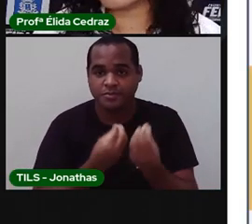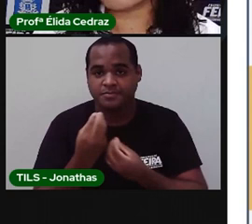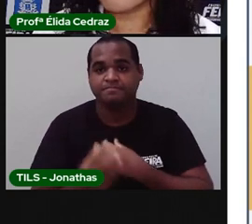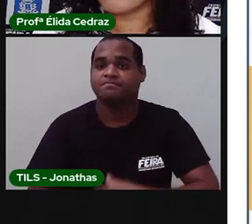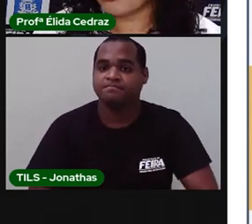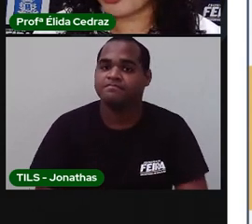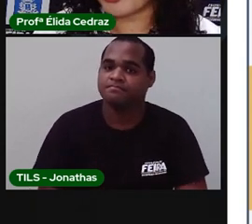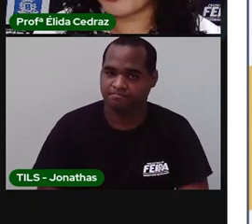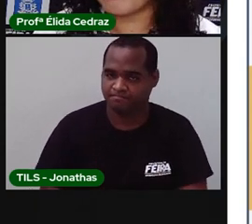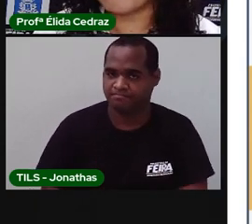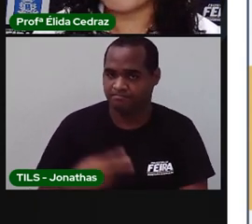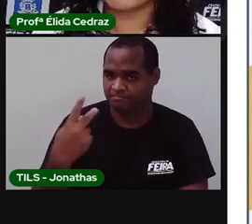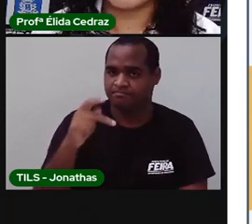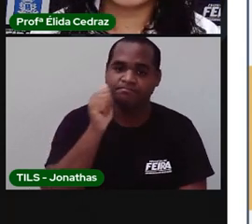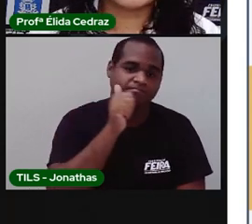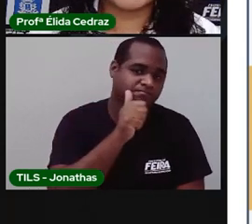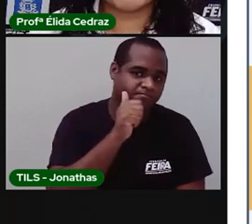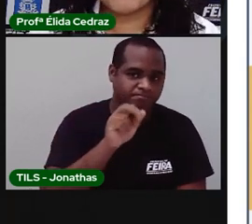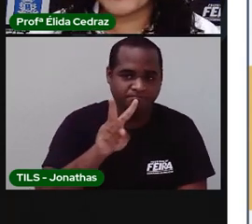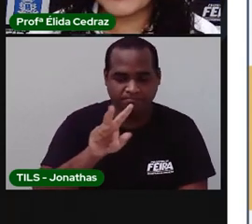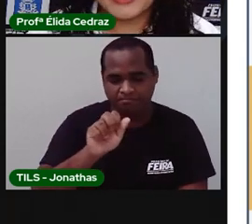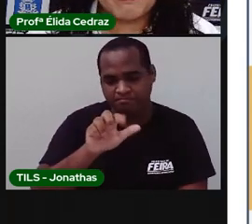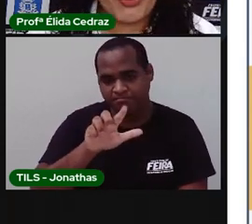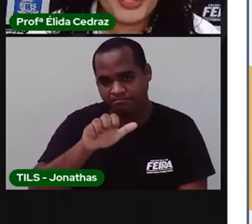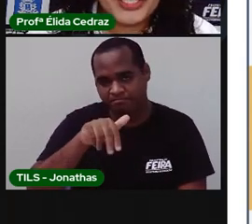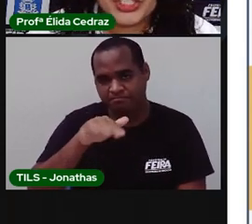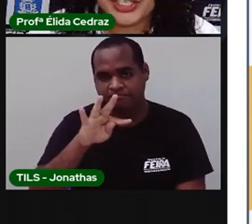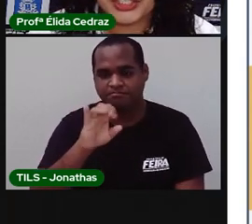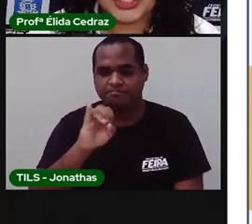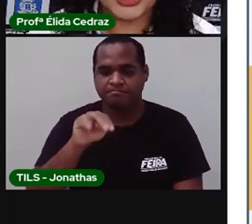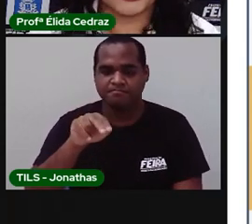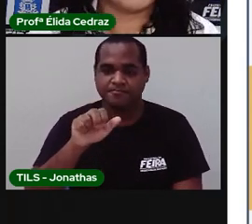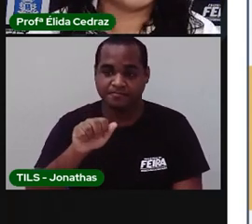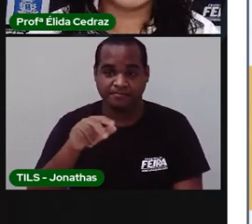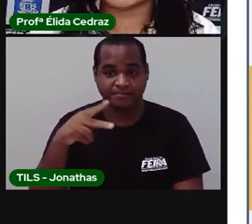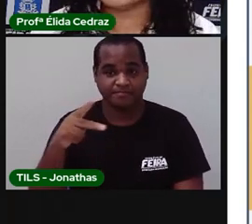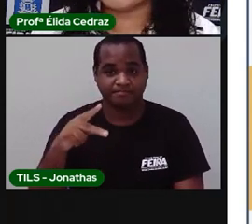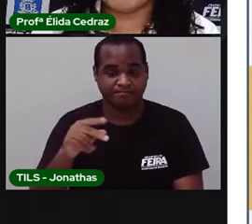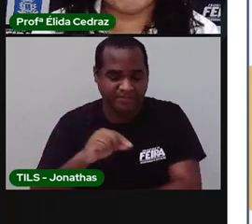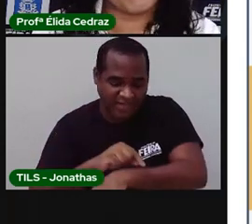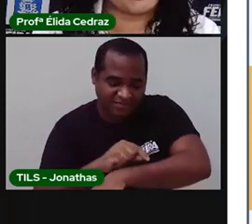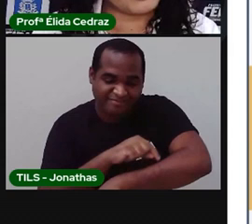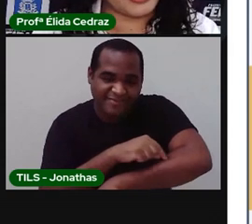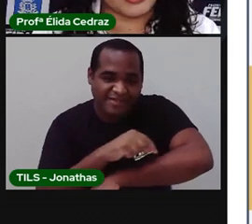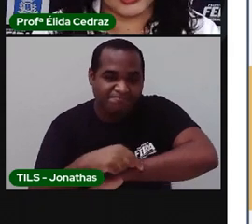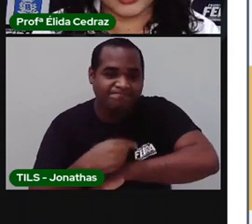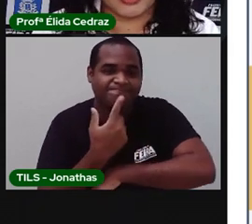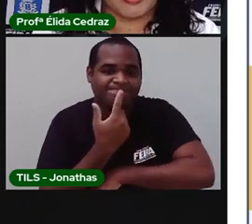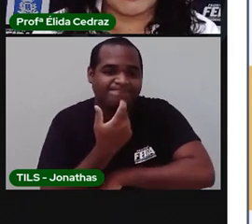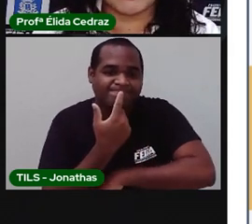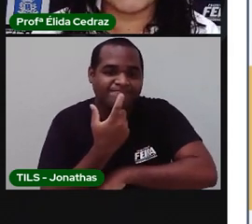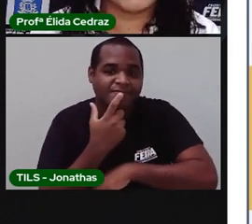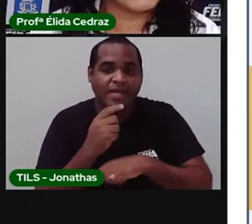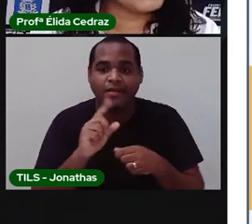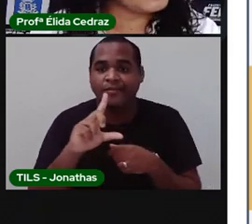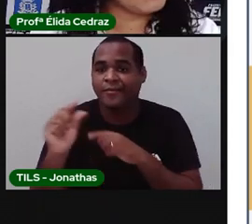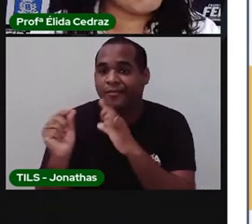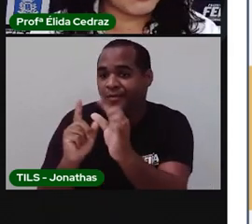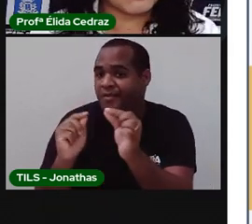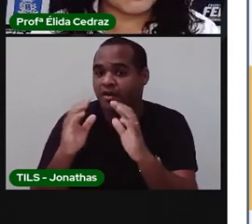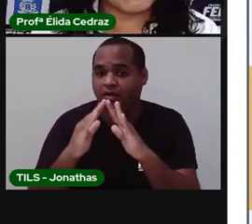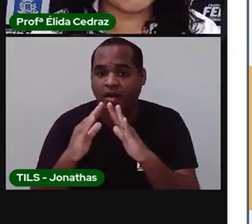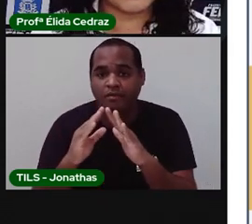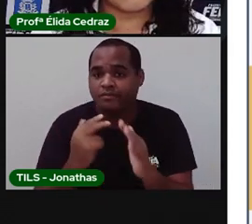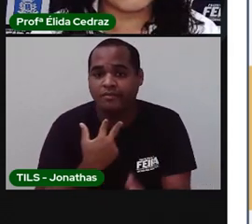Essa é Valentina. E ela pegou catapora, gente. E ela não pode sair de casa e